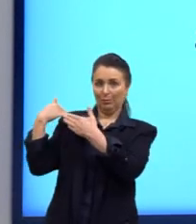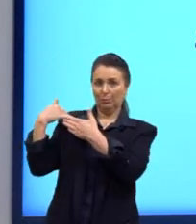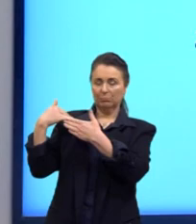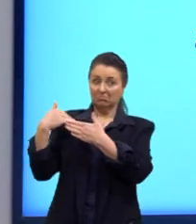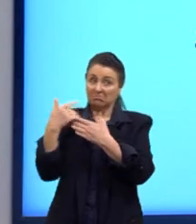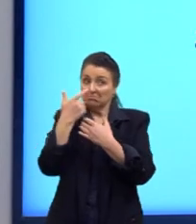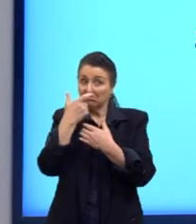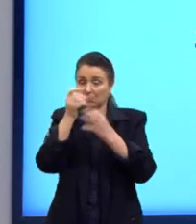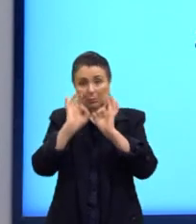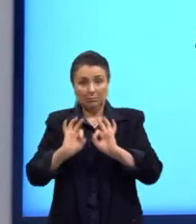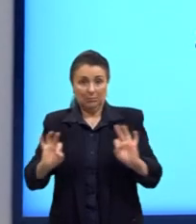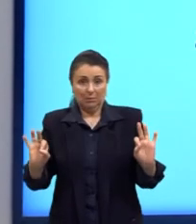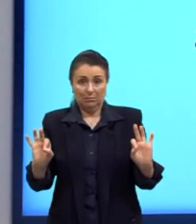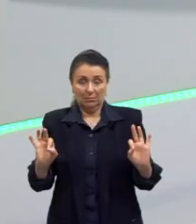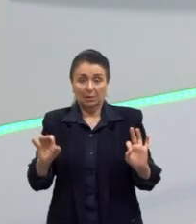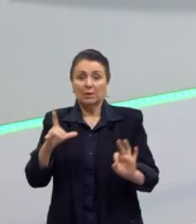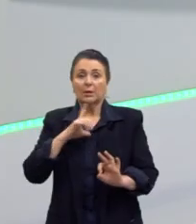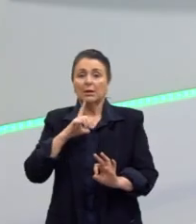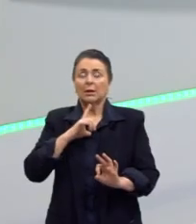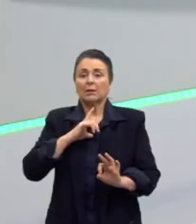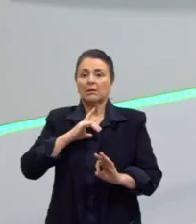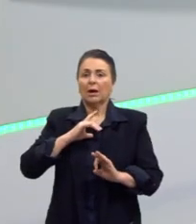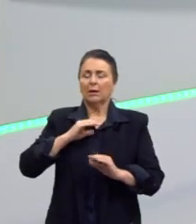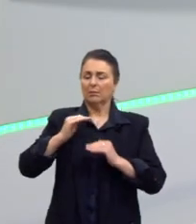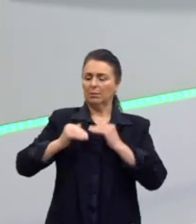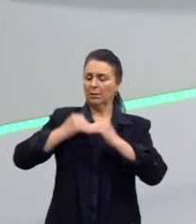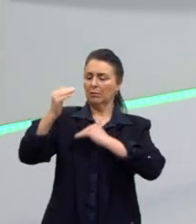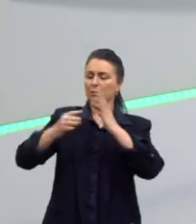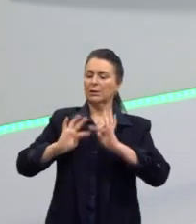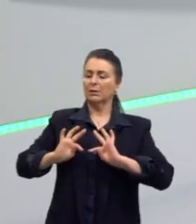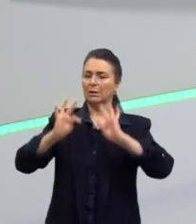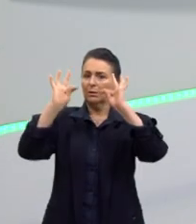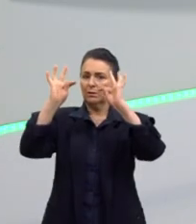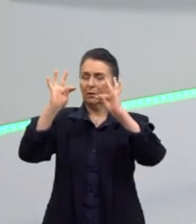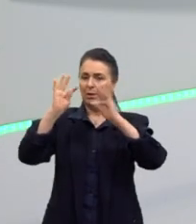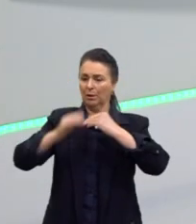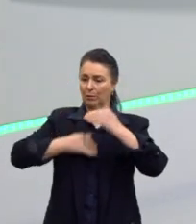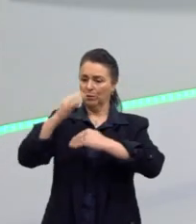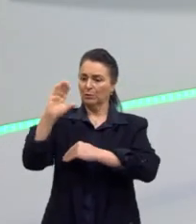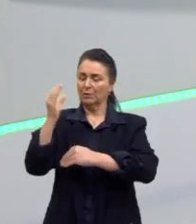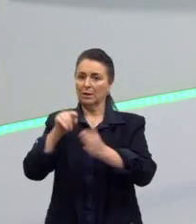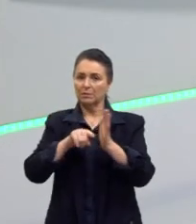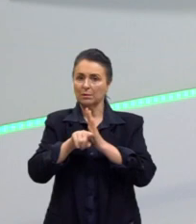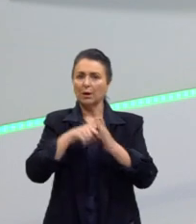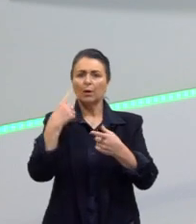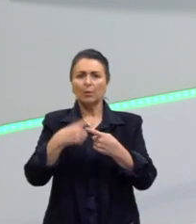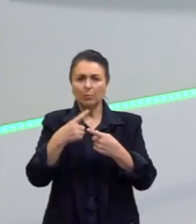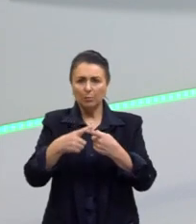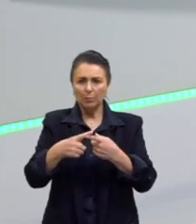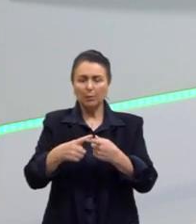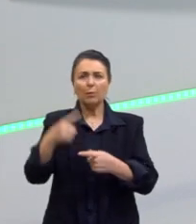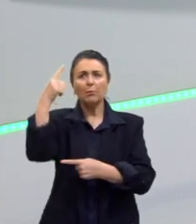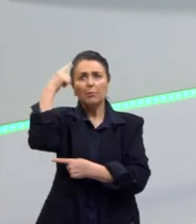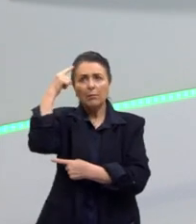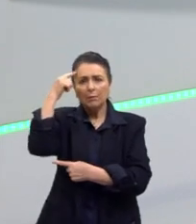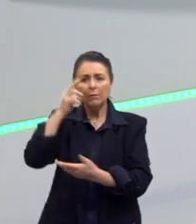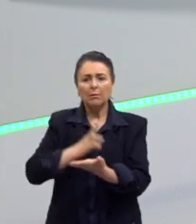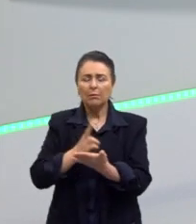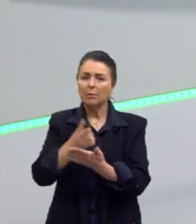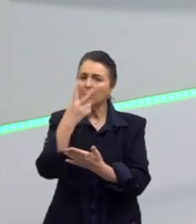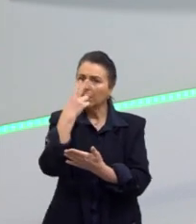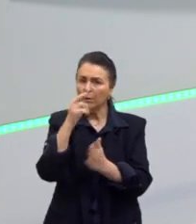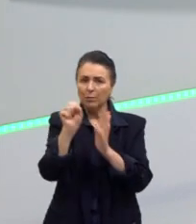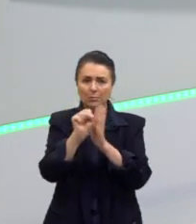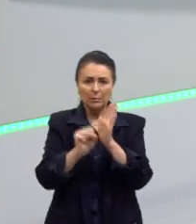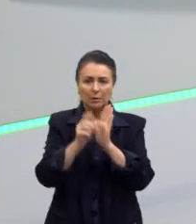Normal, né? Porque se existem evoluções tecnológicas, evoluções na ciência, por que nós temos que ficar com o pensamento igual lá do século